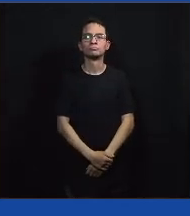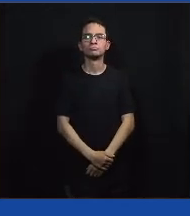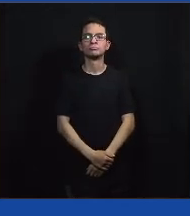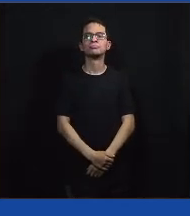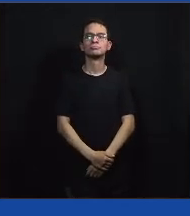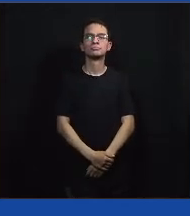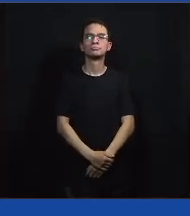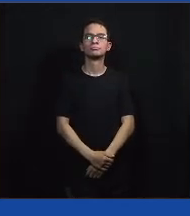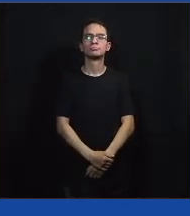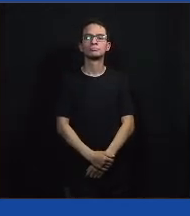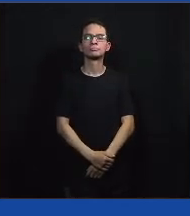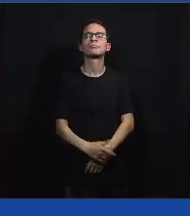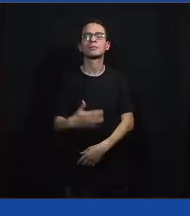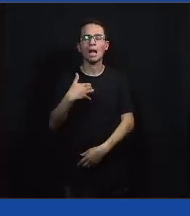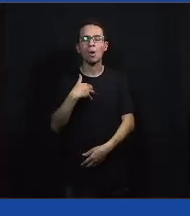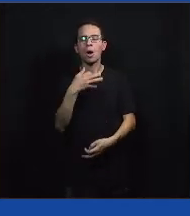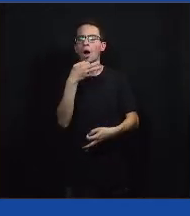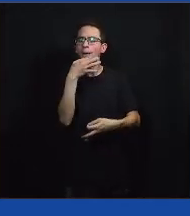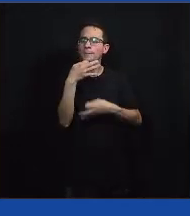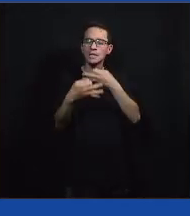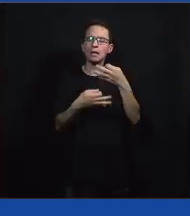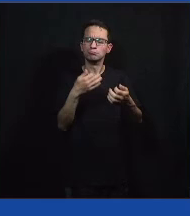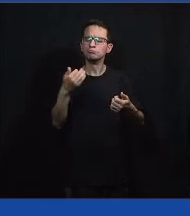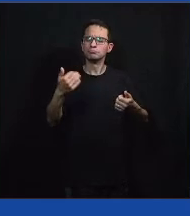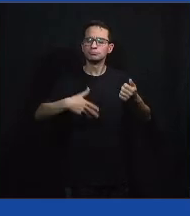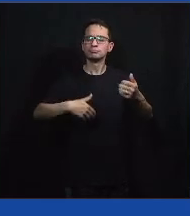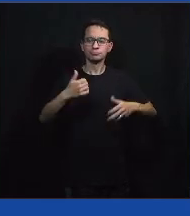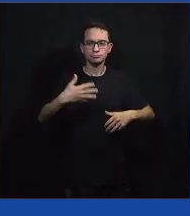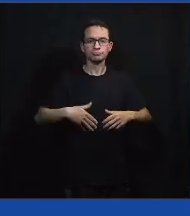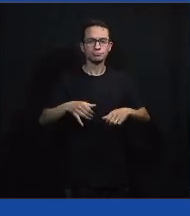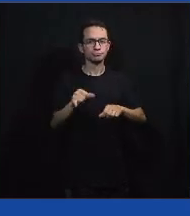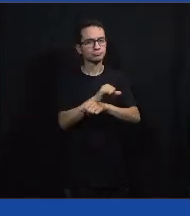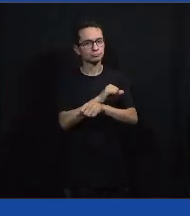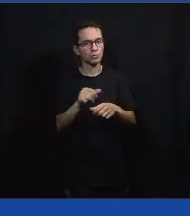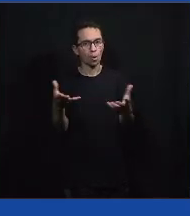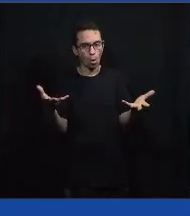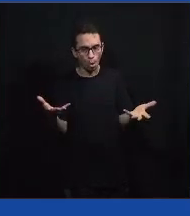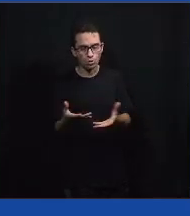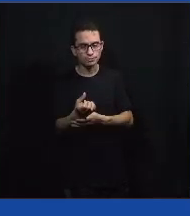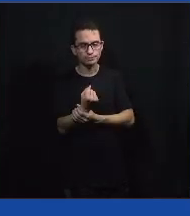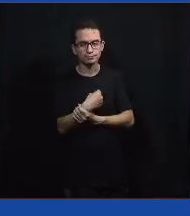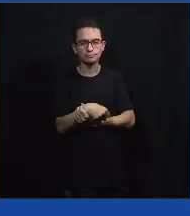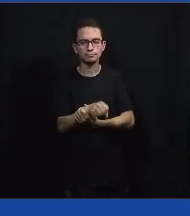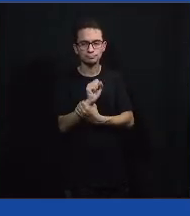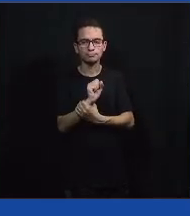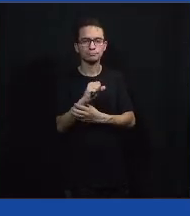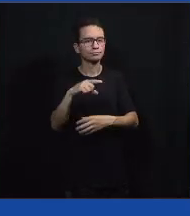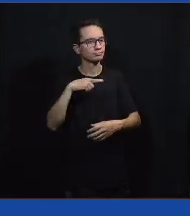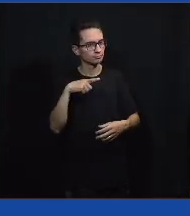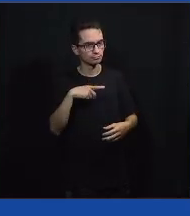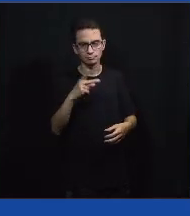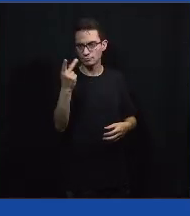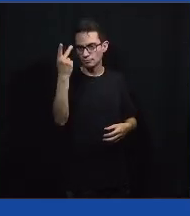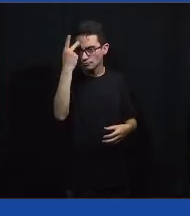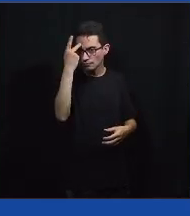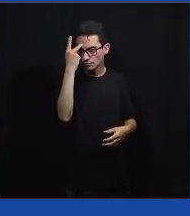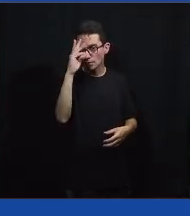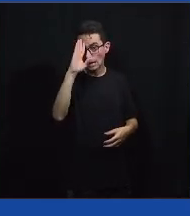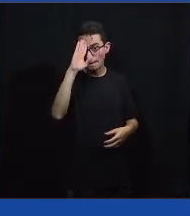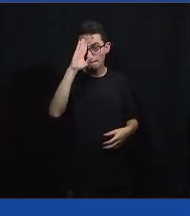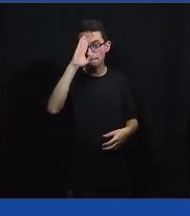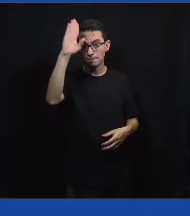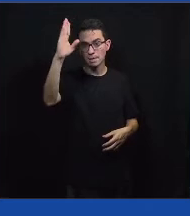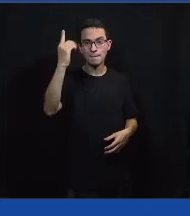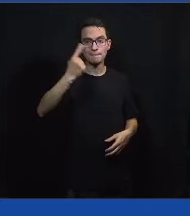Eu queria apenas mencionar, eu tenho estado em um projeto agora com a Secretaria Municipal de Educação de São Paulo, mas especificamente com diretoria